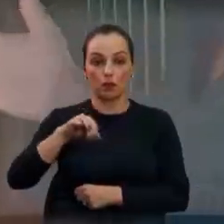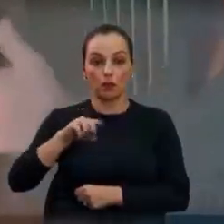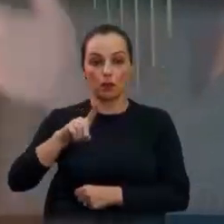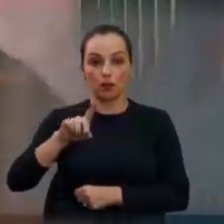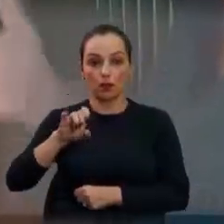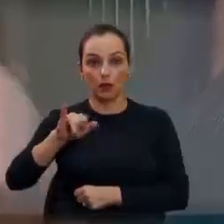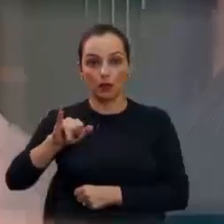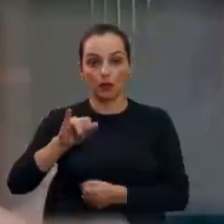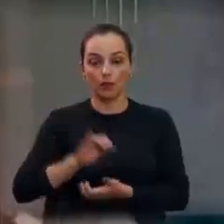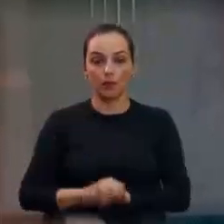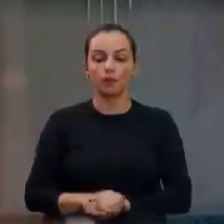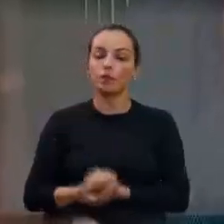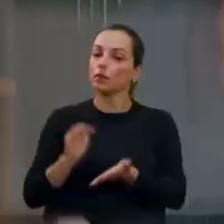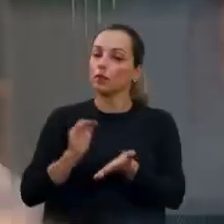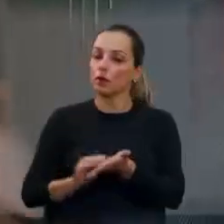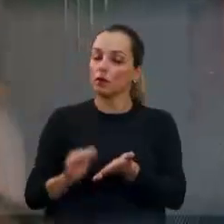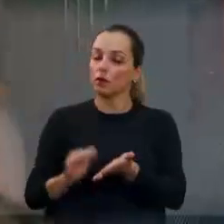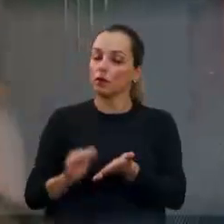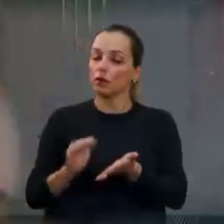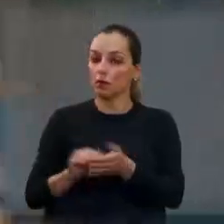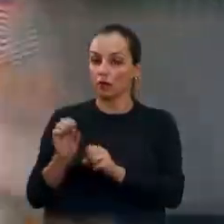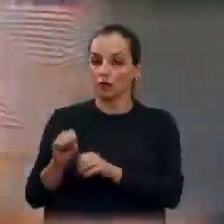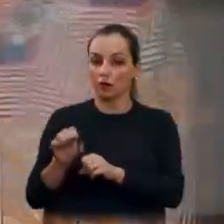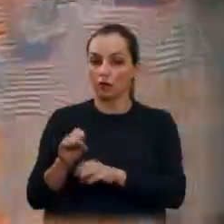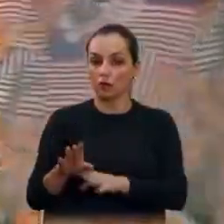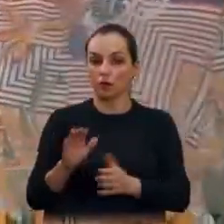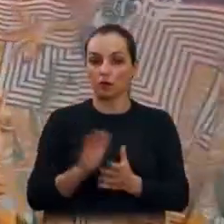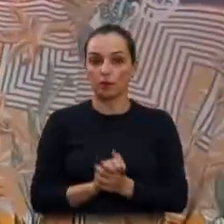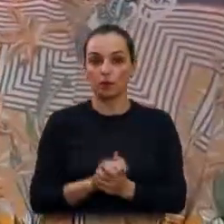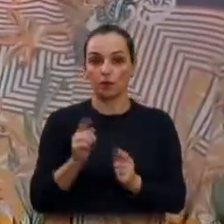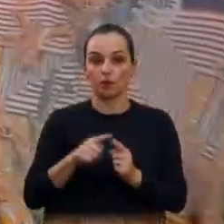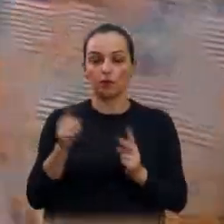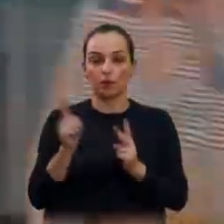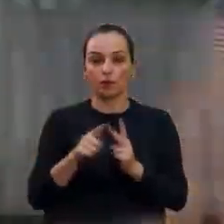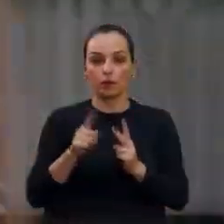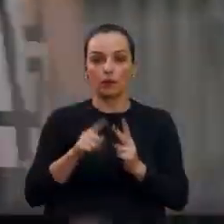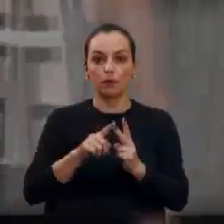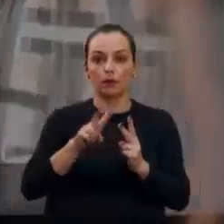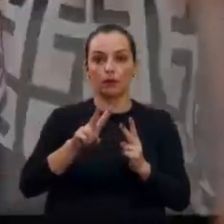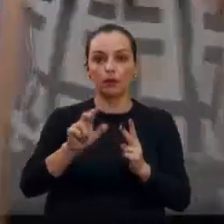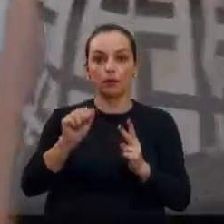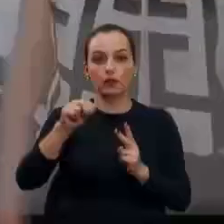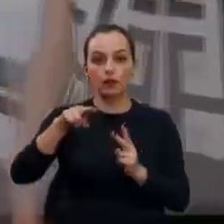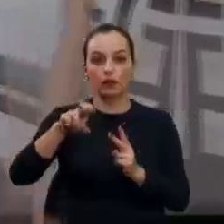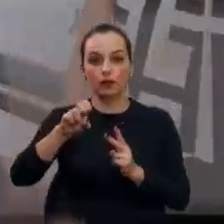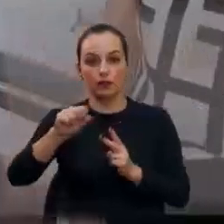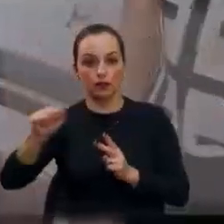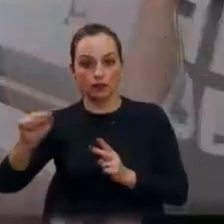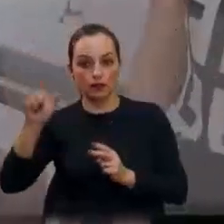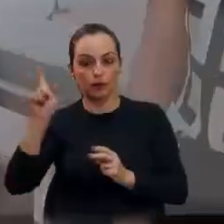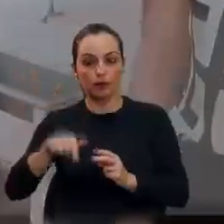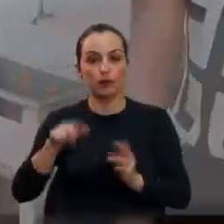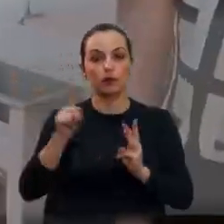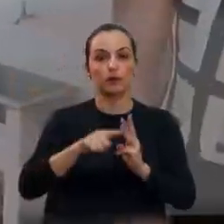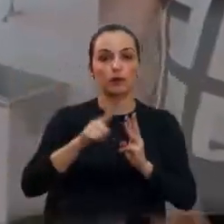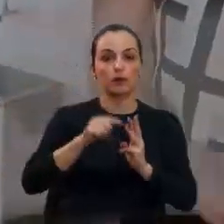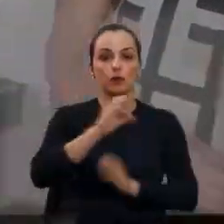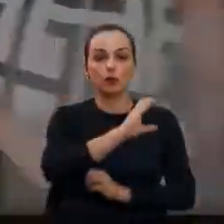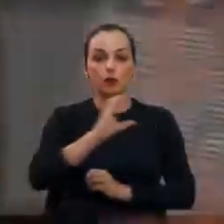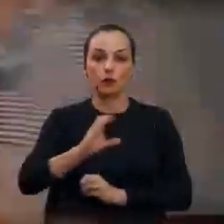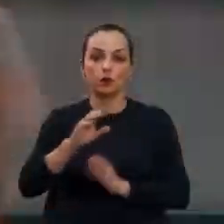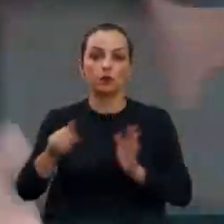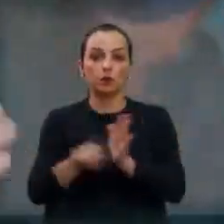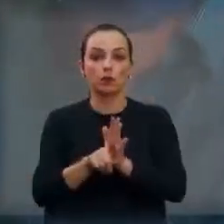a Amália, a diretora Vanessa, com a coordenadora Viviane e com a coordenadora também,